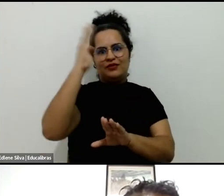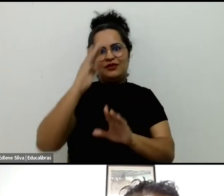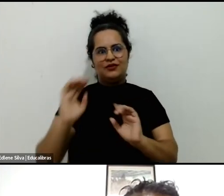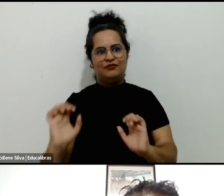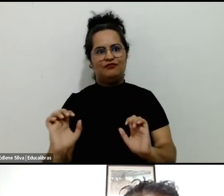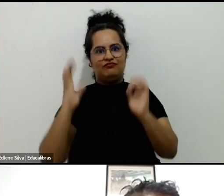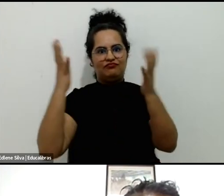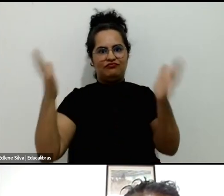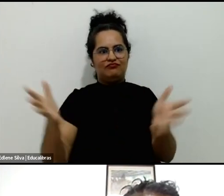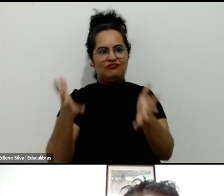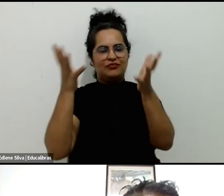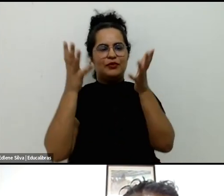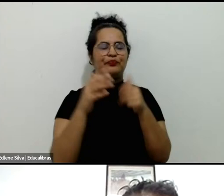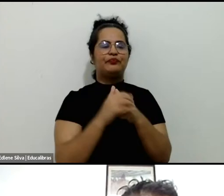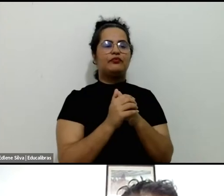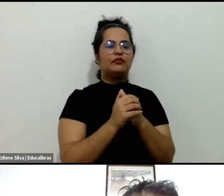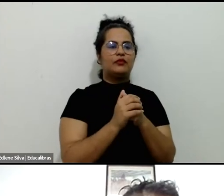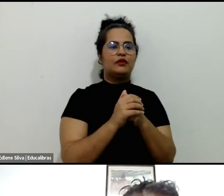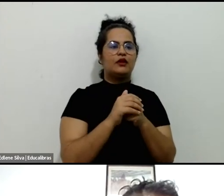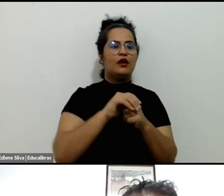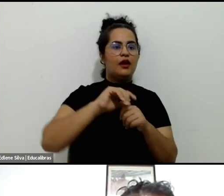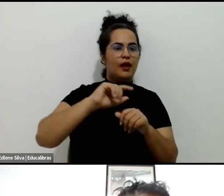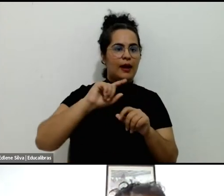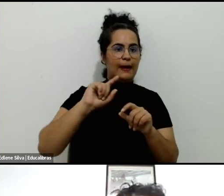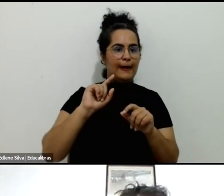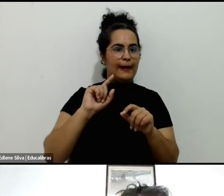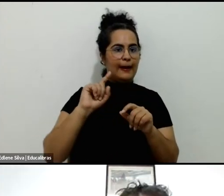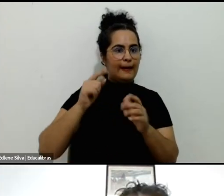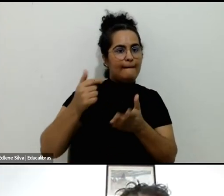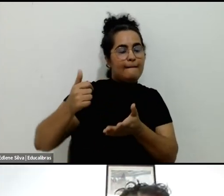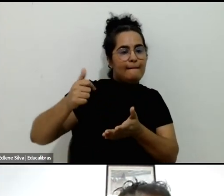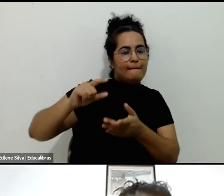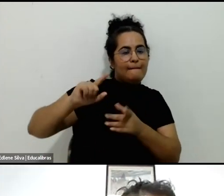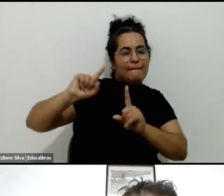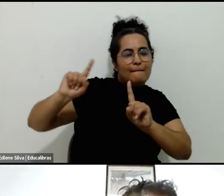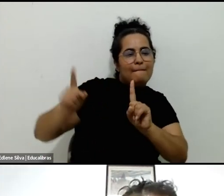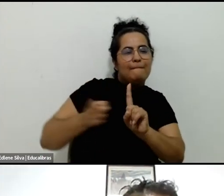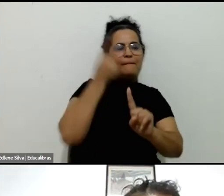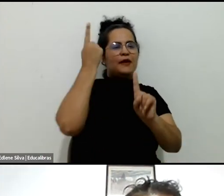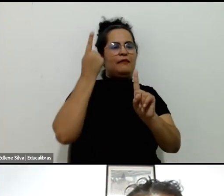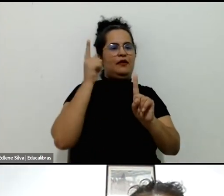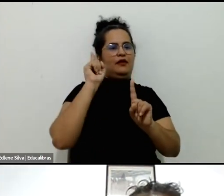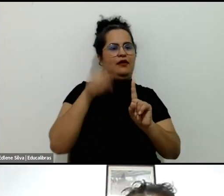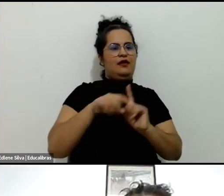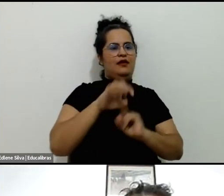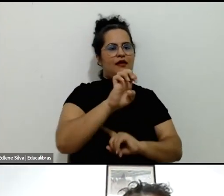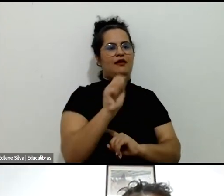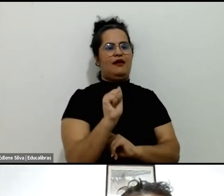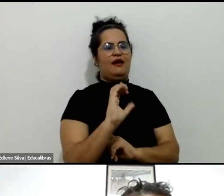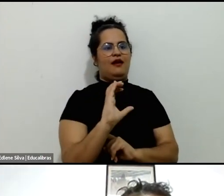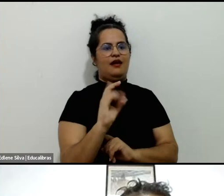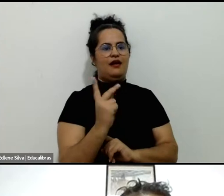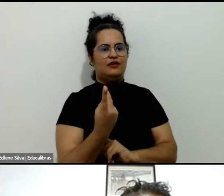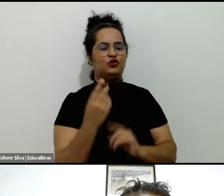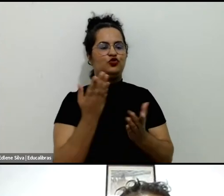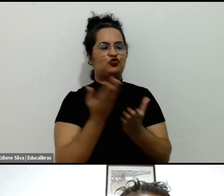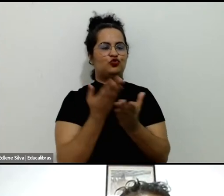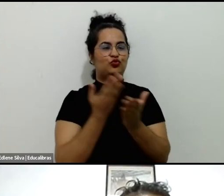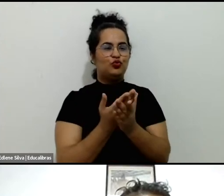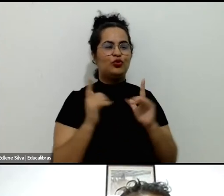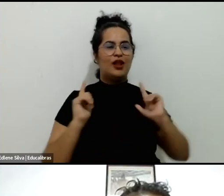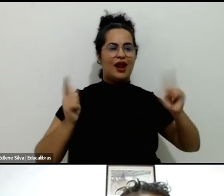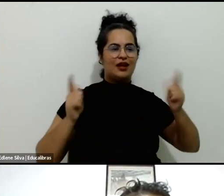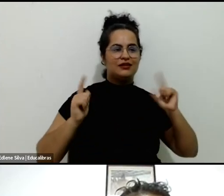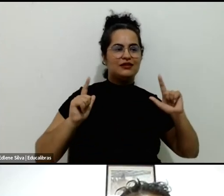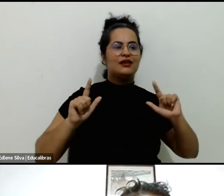O pioneirismo da IACH, com o seu Centro de Excelência em Estudos do Lazer, associado ao Serviço